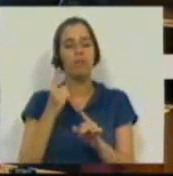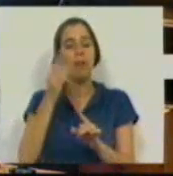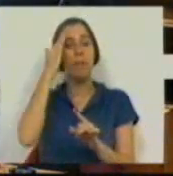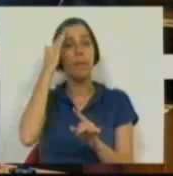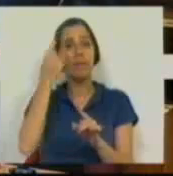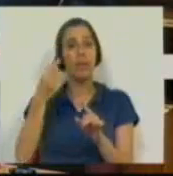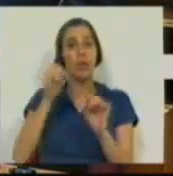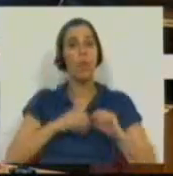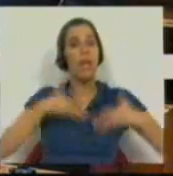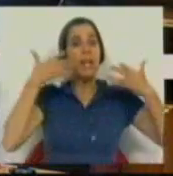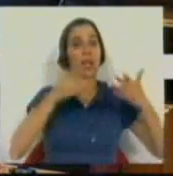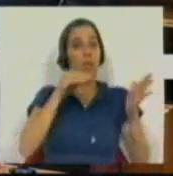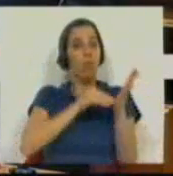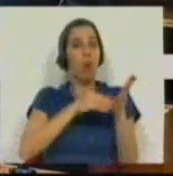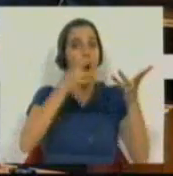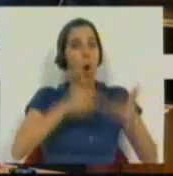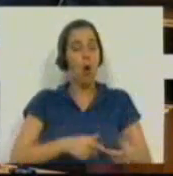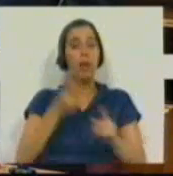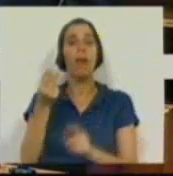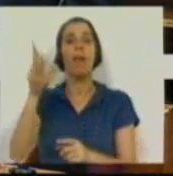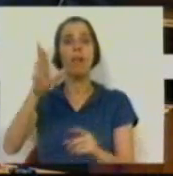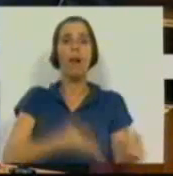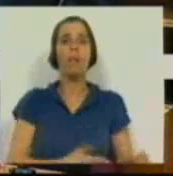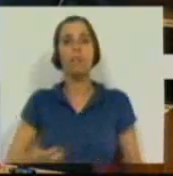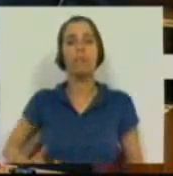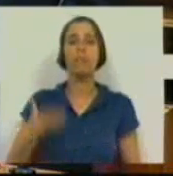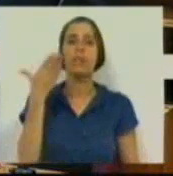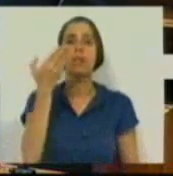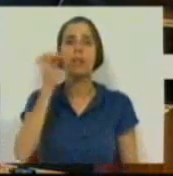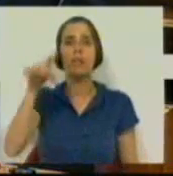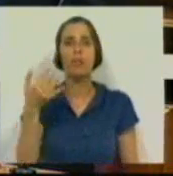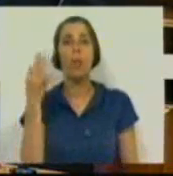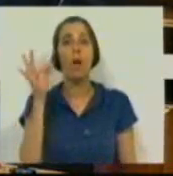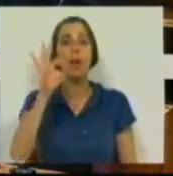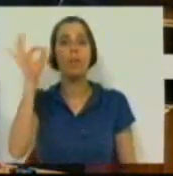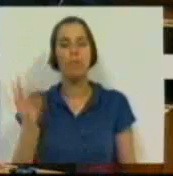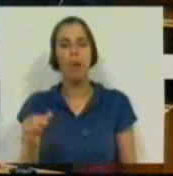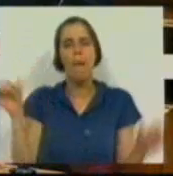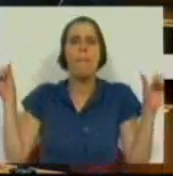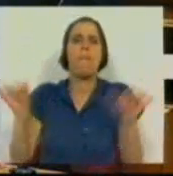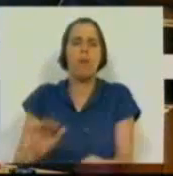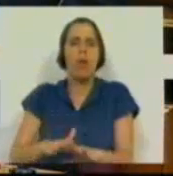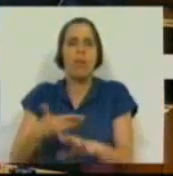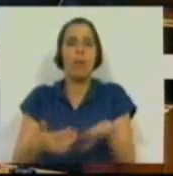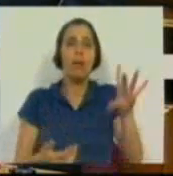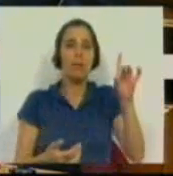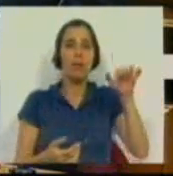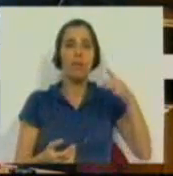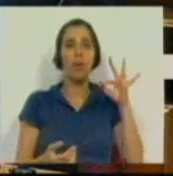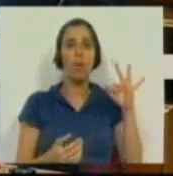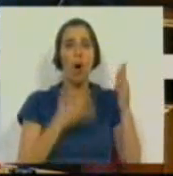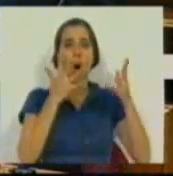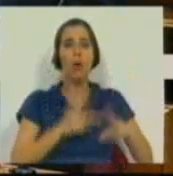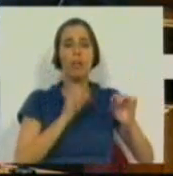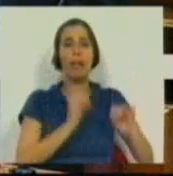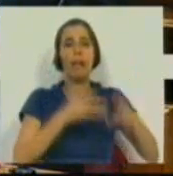previstos no Orçamento Inicial do Governo, e uma taxa de desemprego de 17,4%, bastante pior do que os 16,4% do